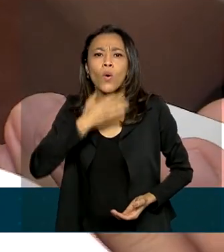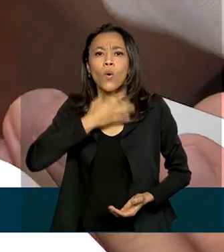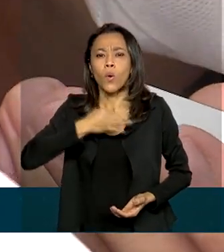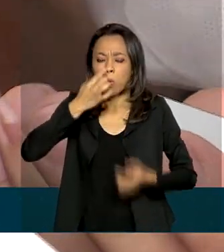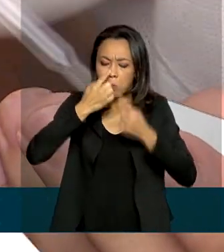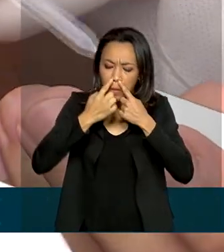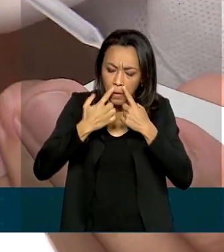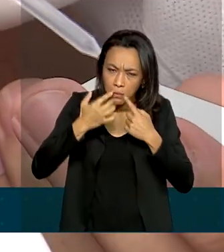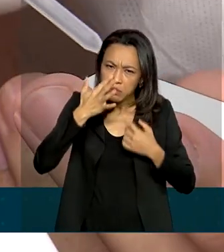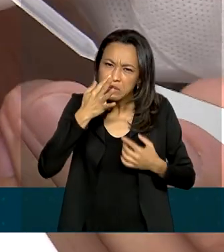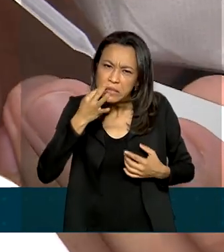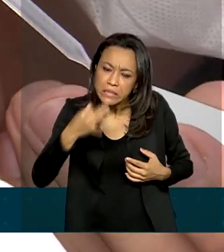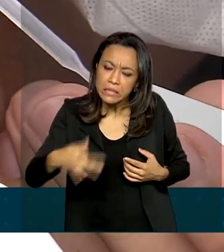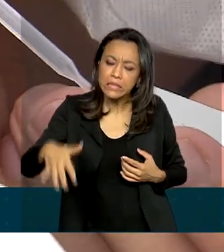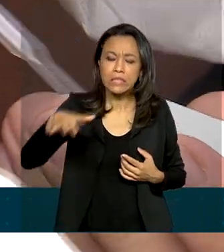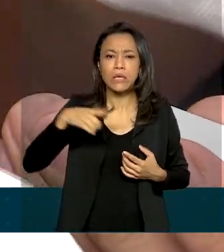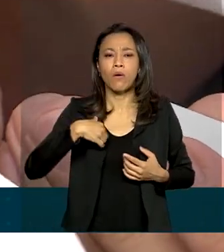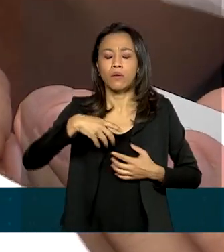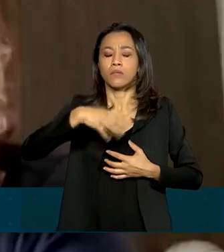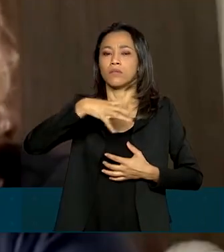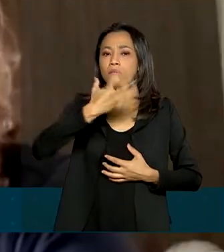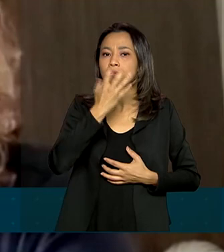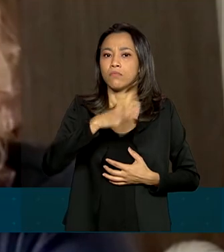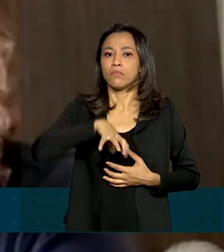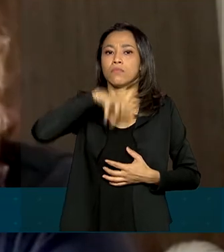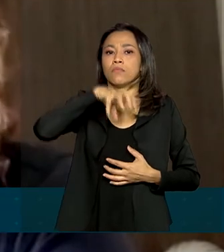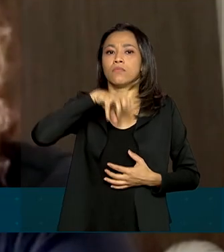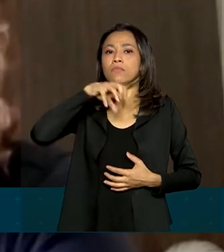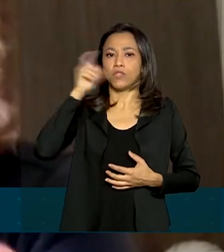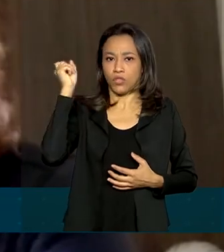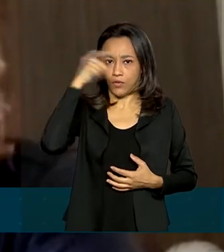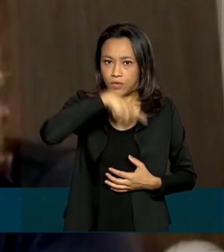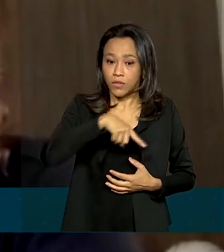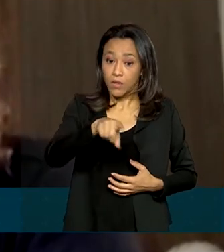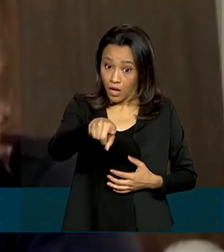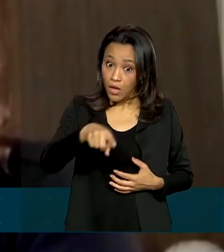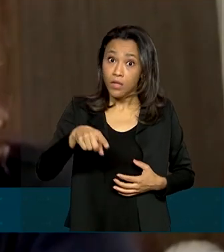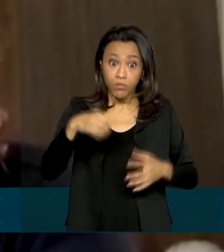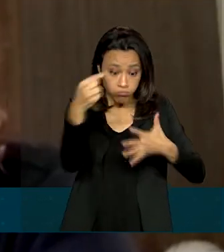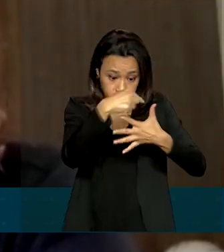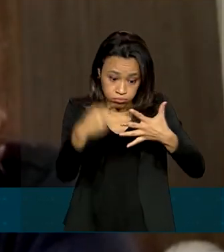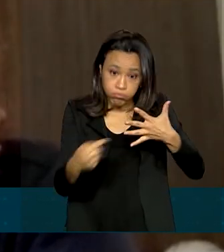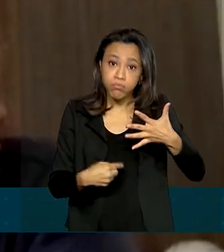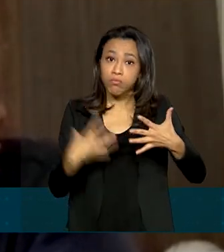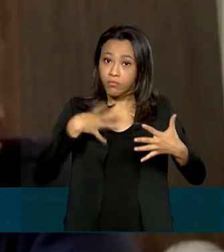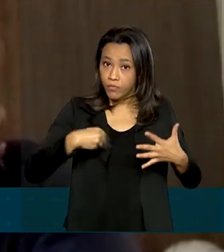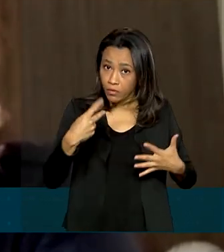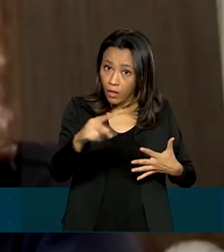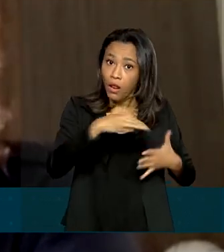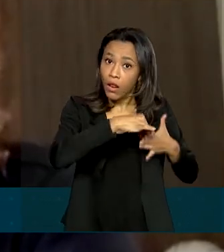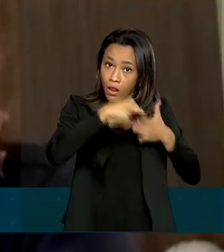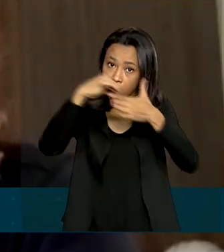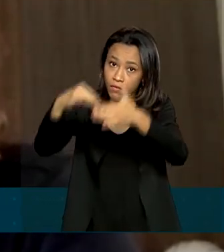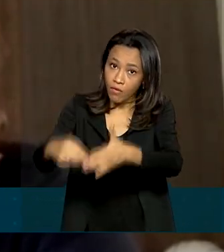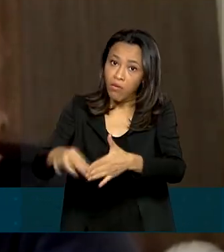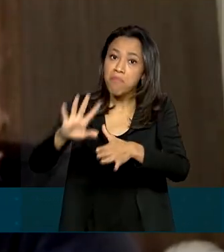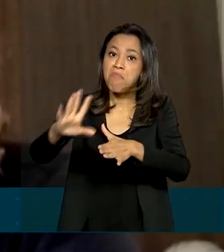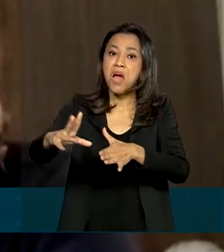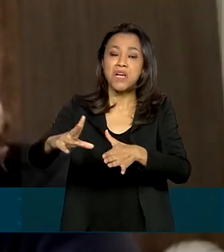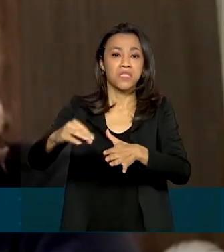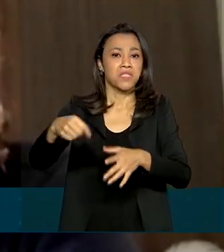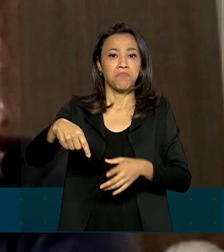coriza ou dificuldade respiratória. Katia levou o filho com todos os sintomas ao hospital, mas teve o exame